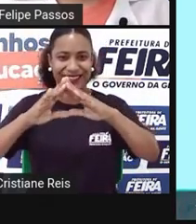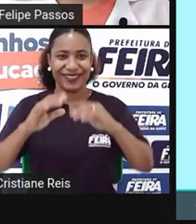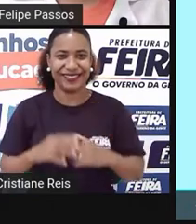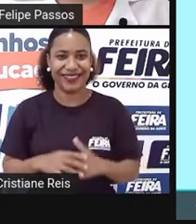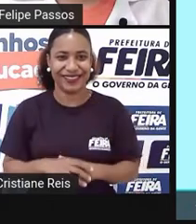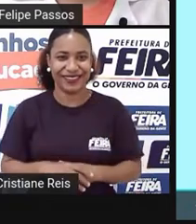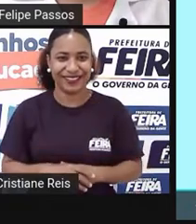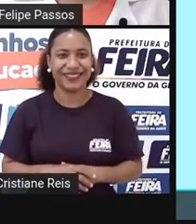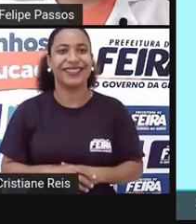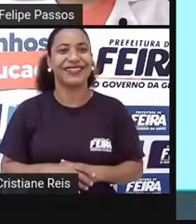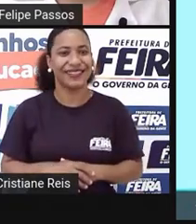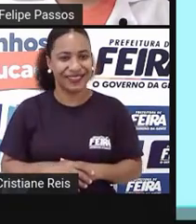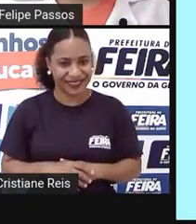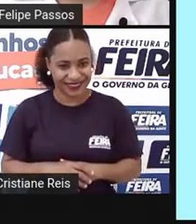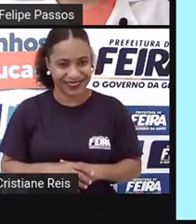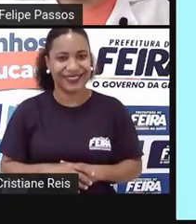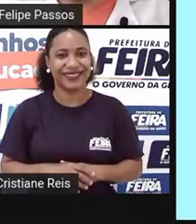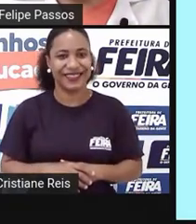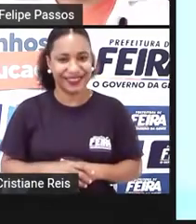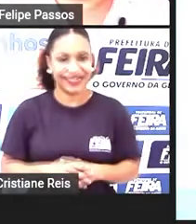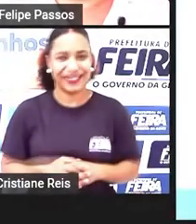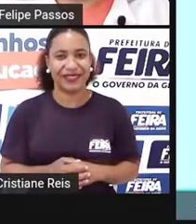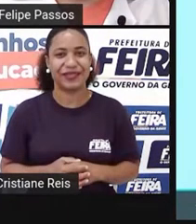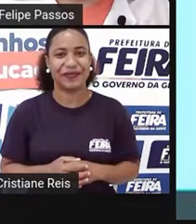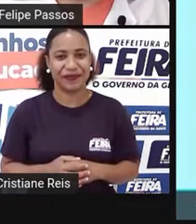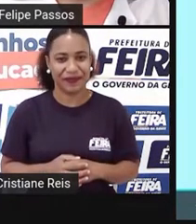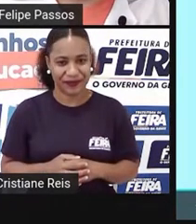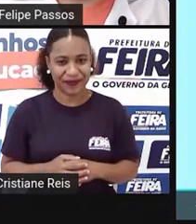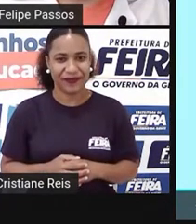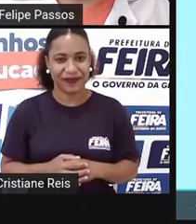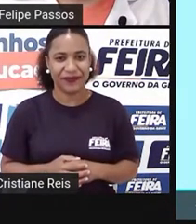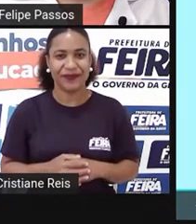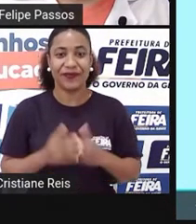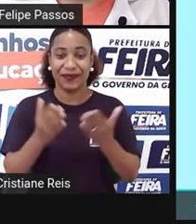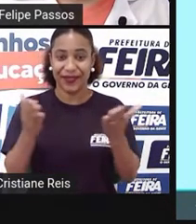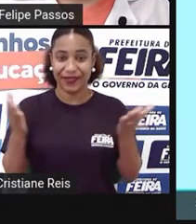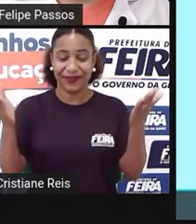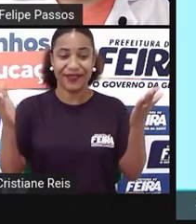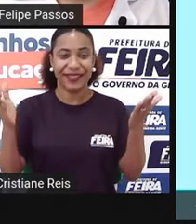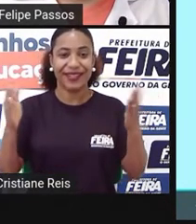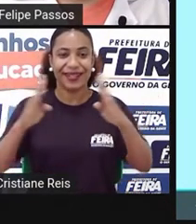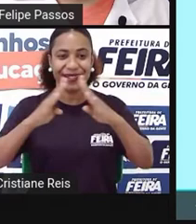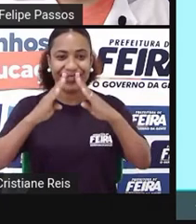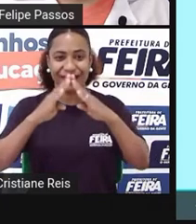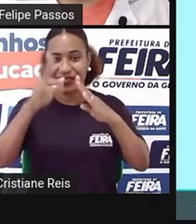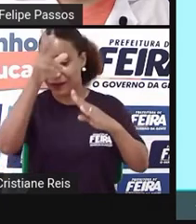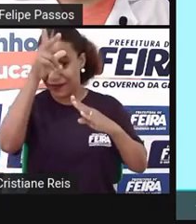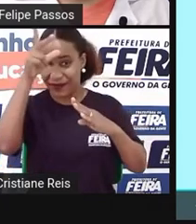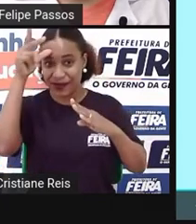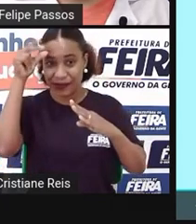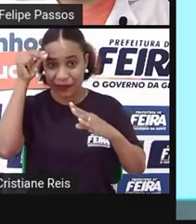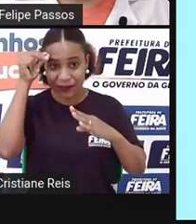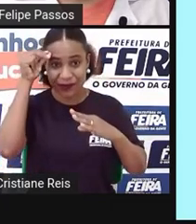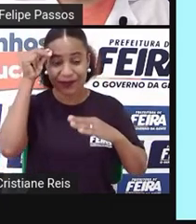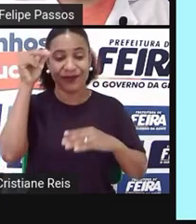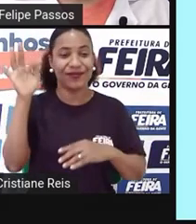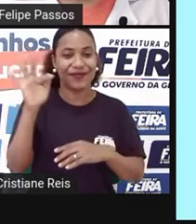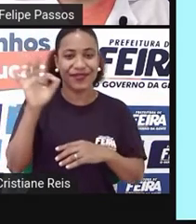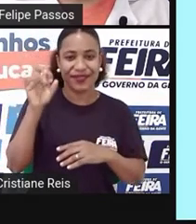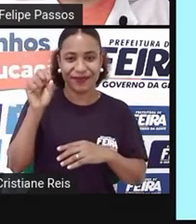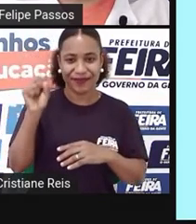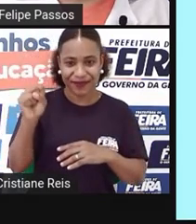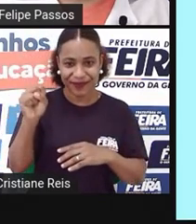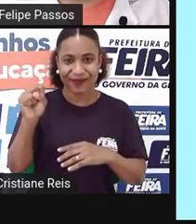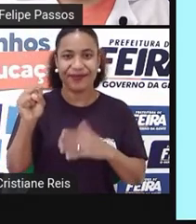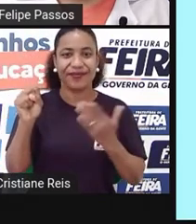uma pirâmide, sumiu a palavra. Aí a prefeitura de feira num trabalho que eu fiz de retirar os fios e a